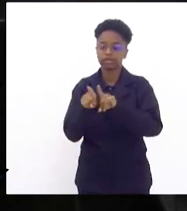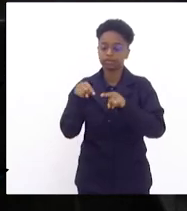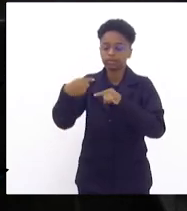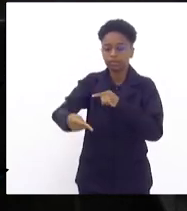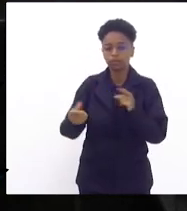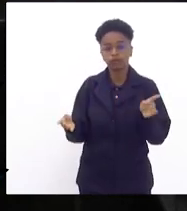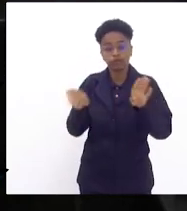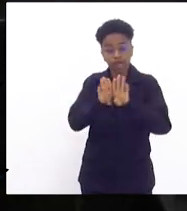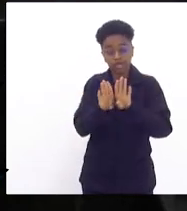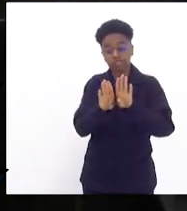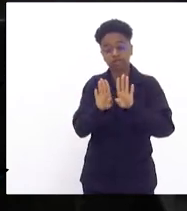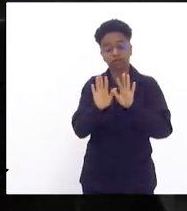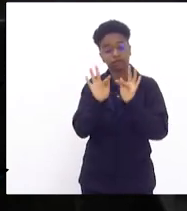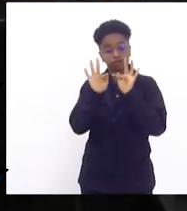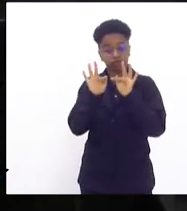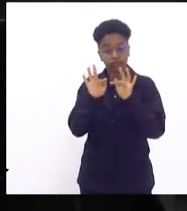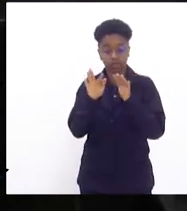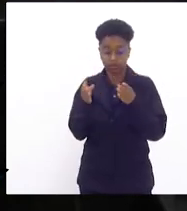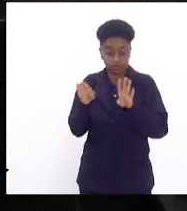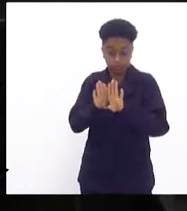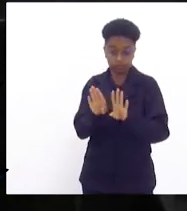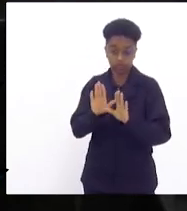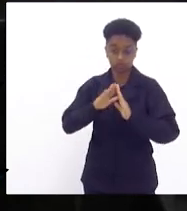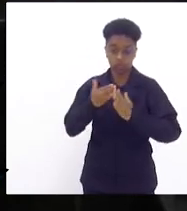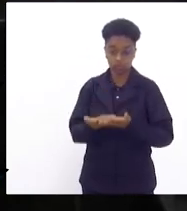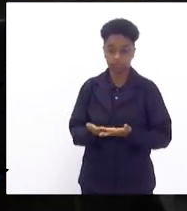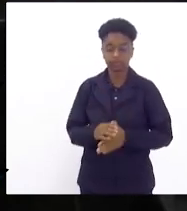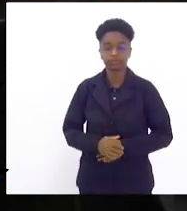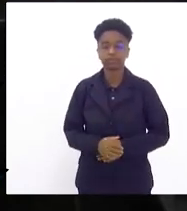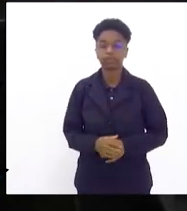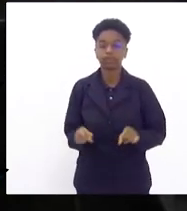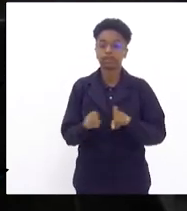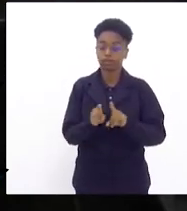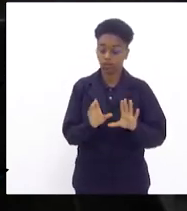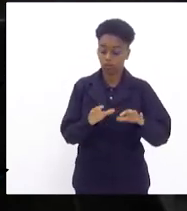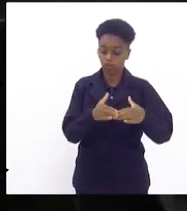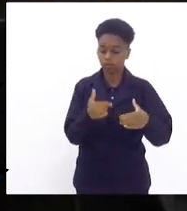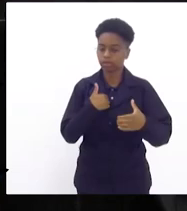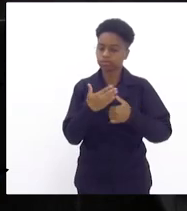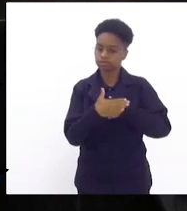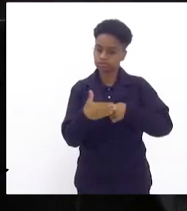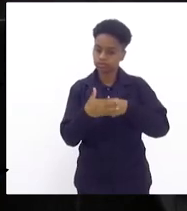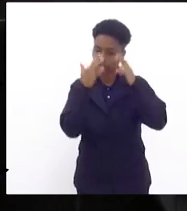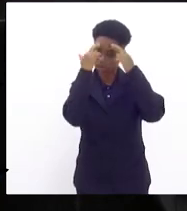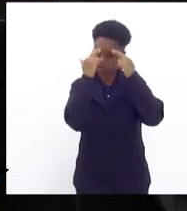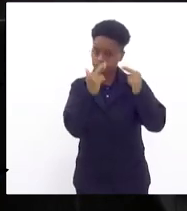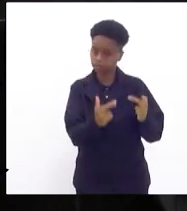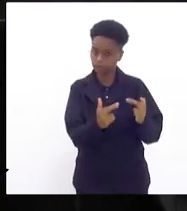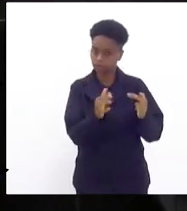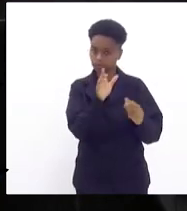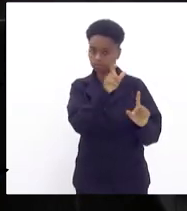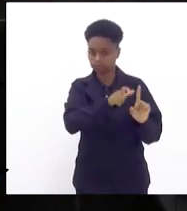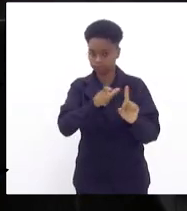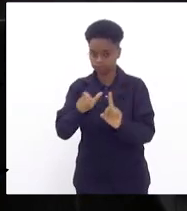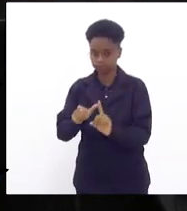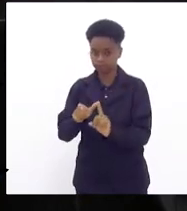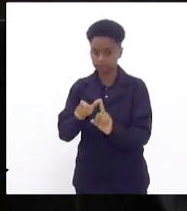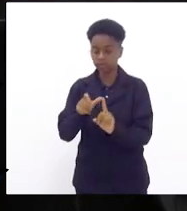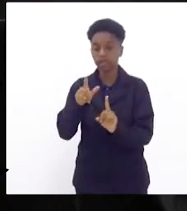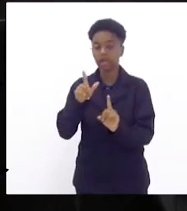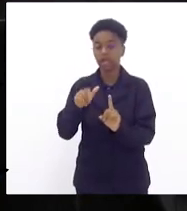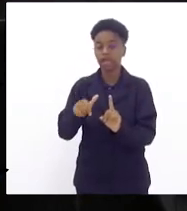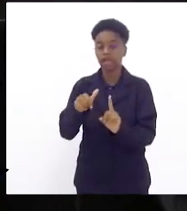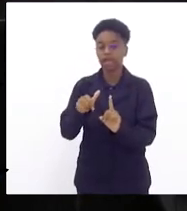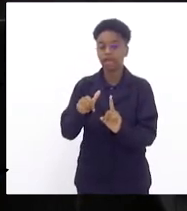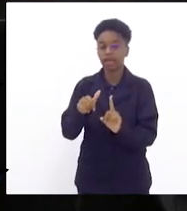escola. Falo aqui também de uma categoria ao qual eu tenho um carinho, respeito e uma admiração enorme, que são os